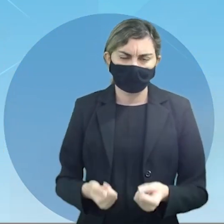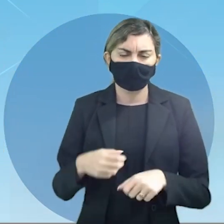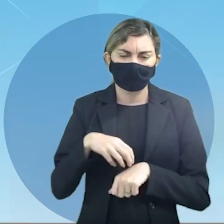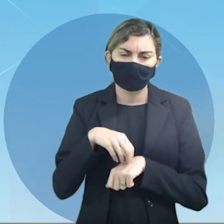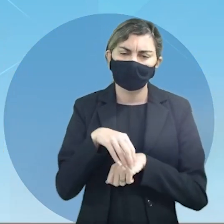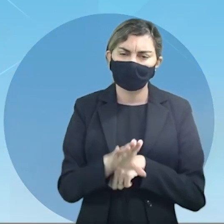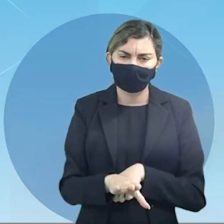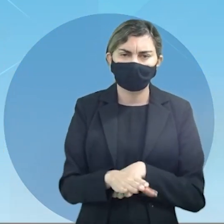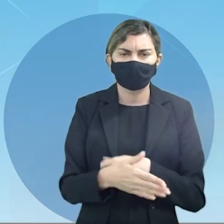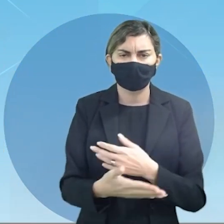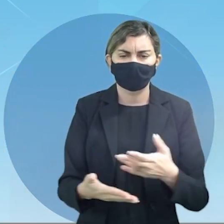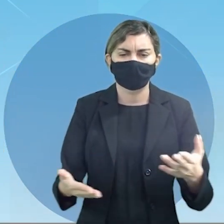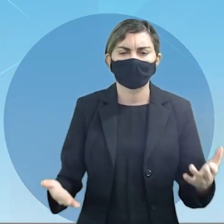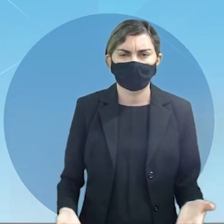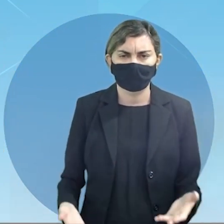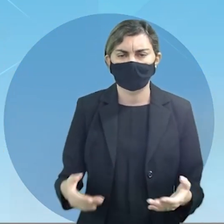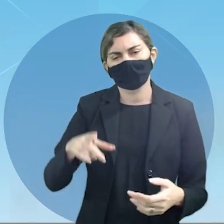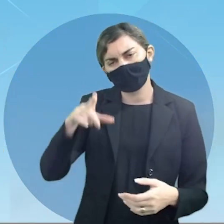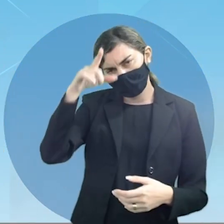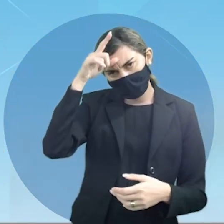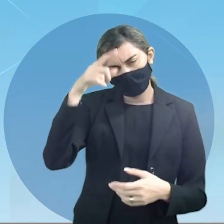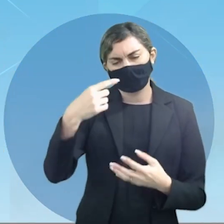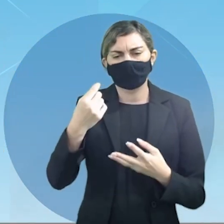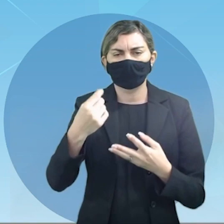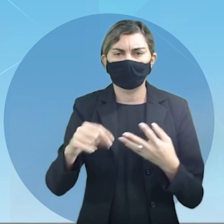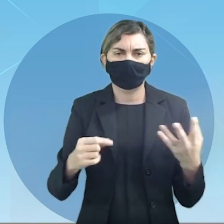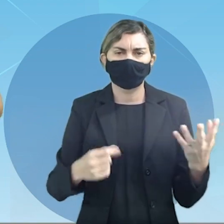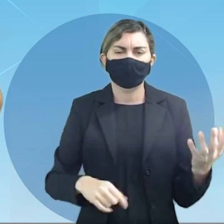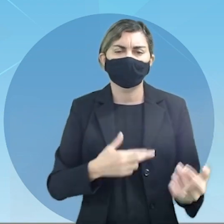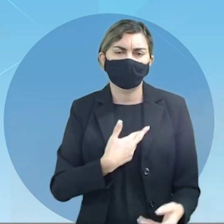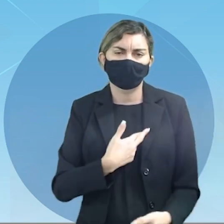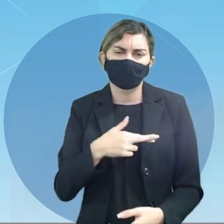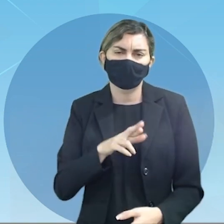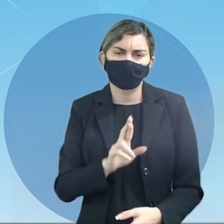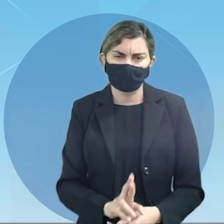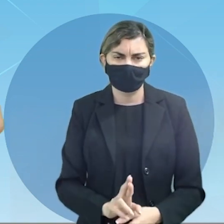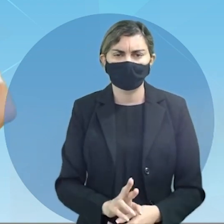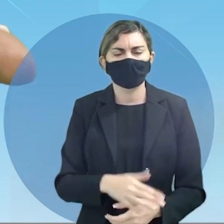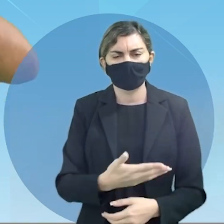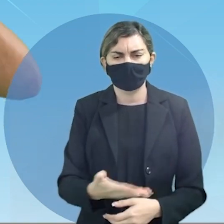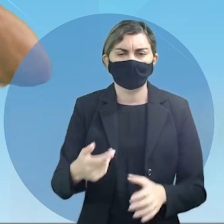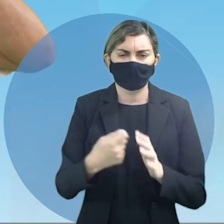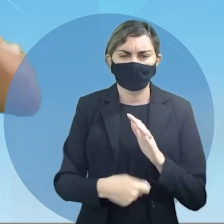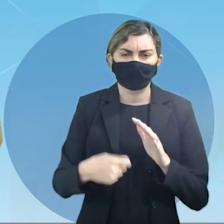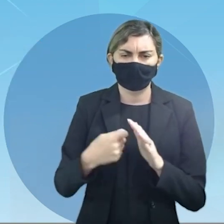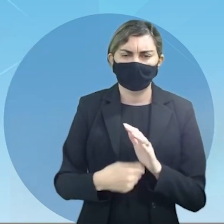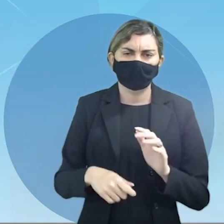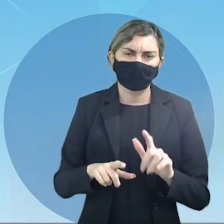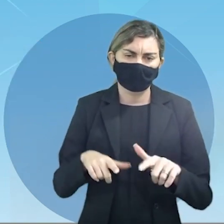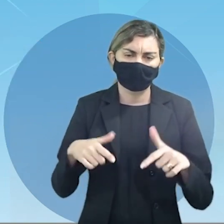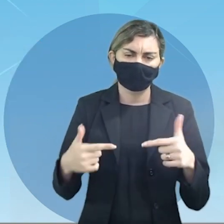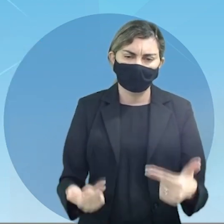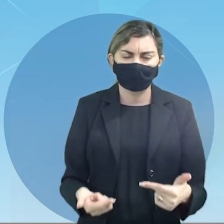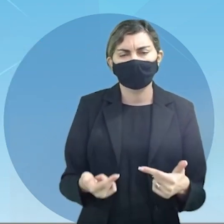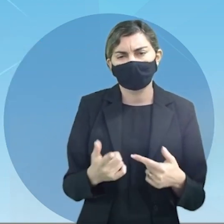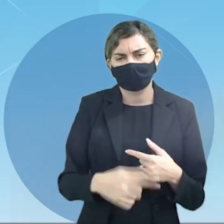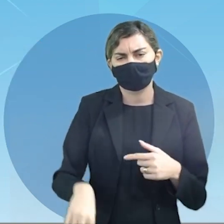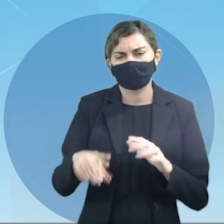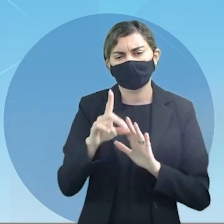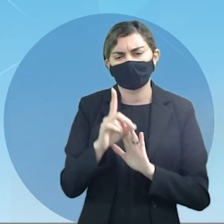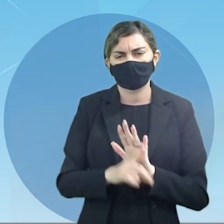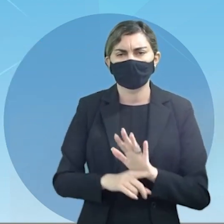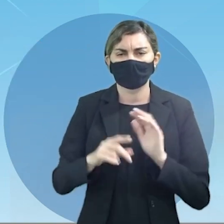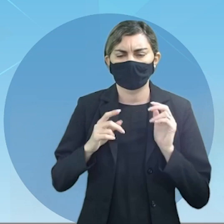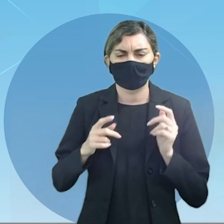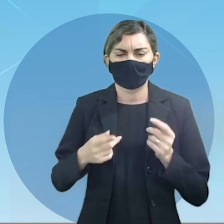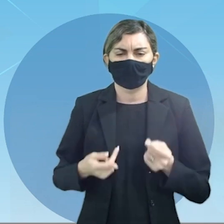frisar bem esse ponto um líder religioso certo? esse líder religioso que lutou e luta pela questão dos direitos